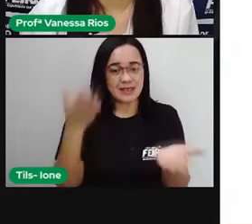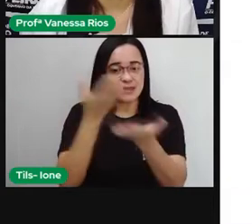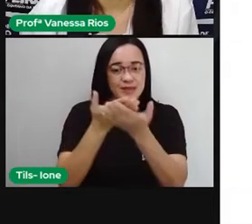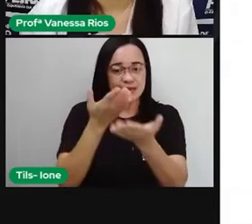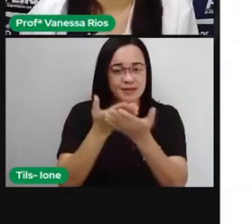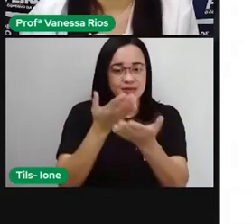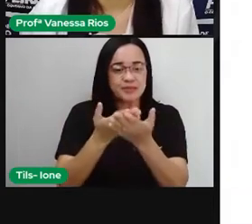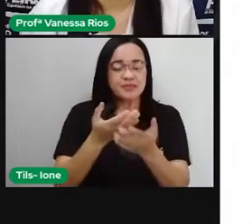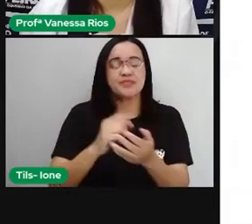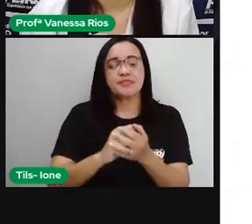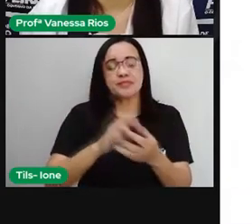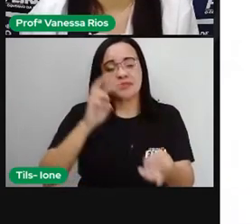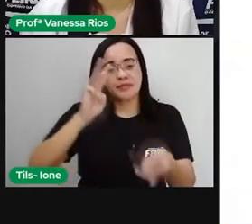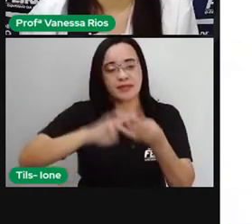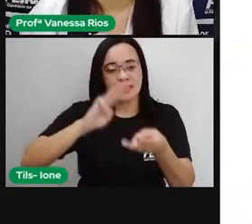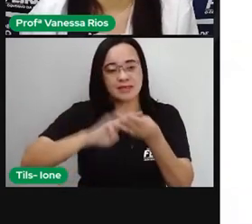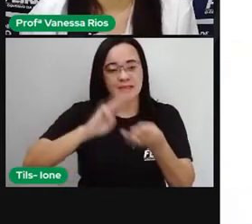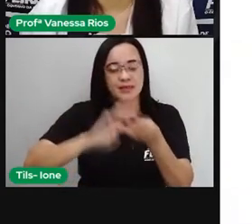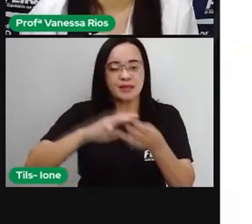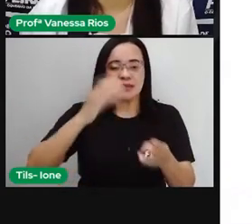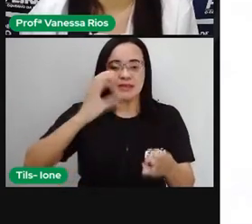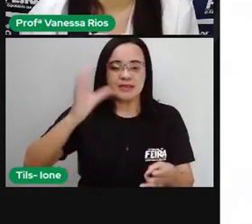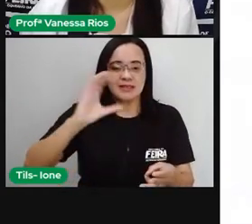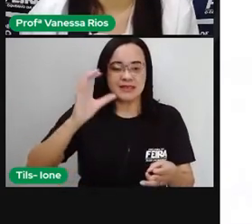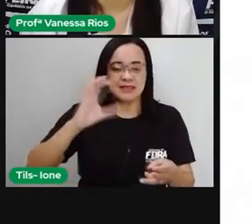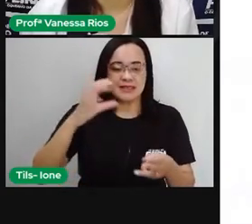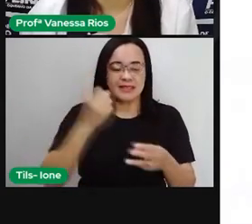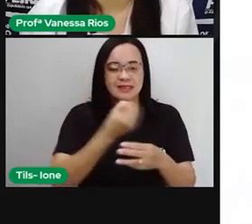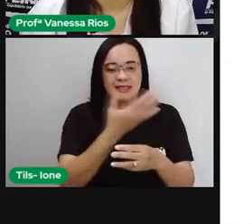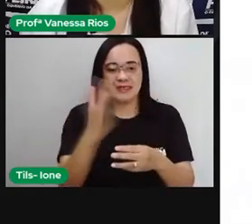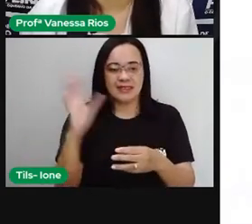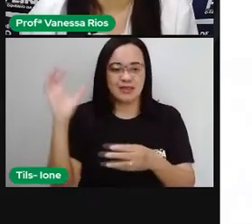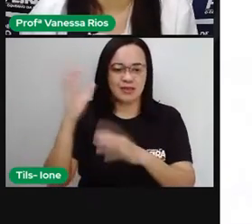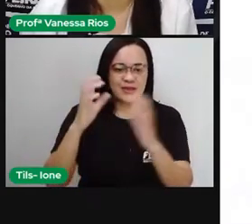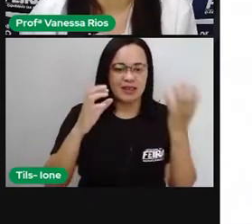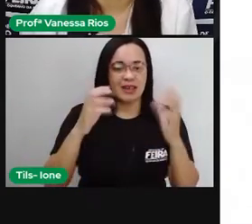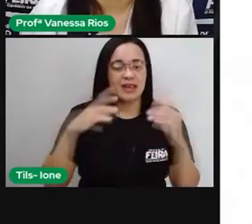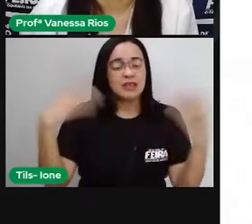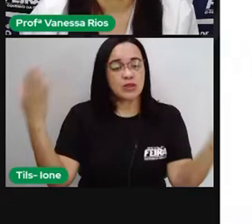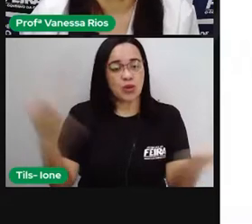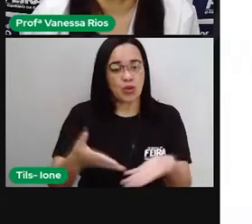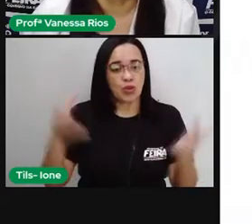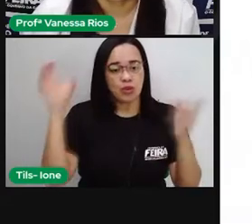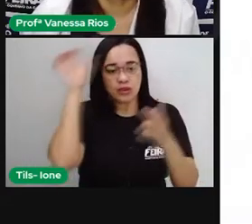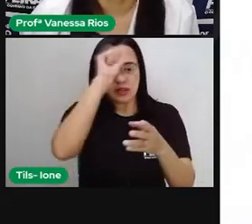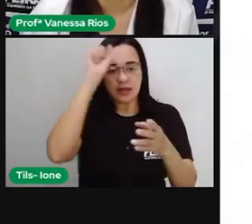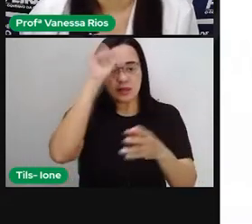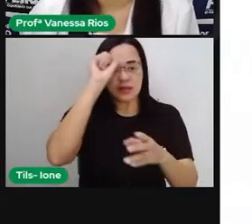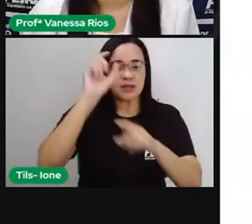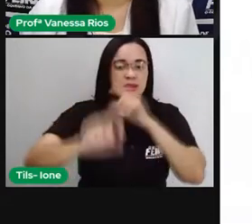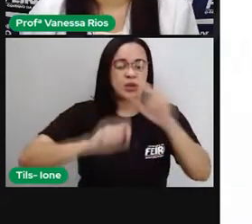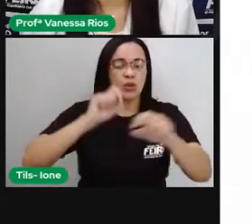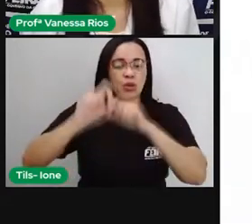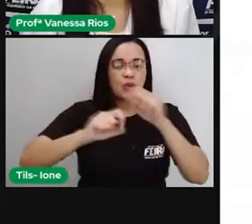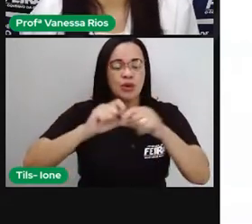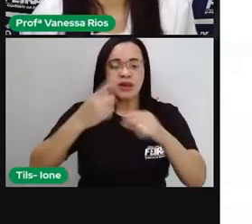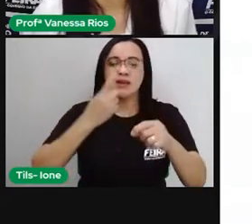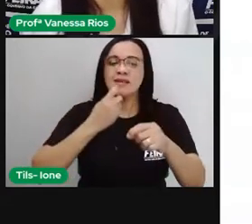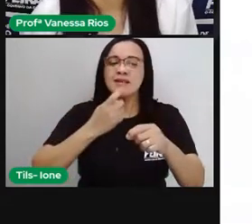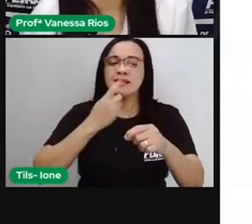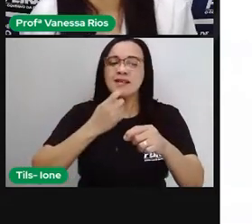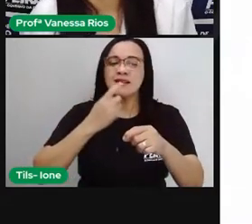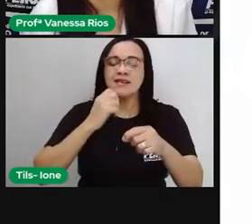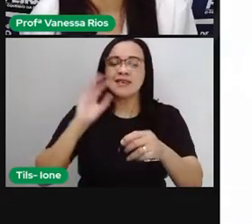matemática e ciências naturais, nós vamos estudar sobre os vasos sanguíneos, hum, a Pró até